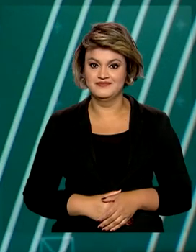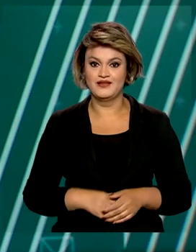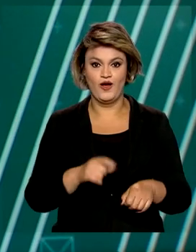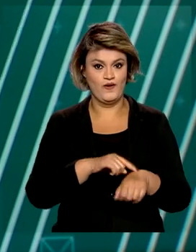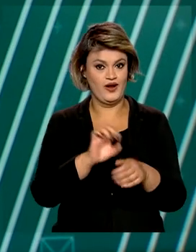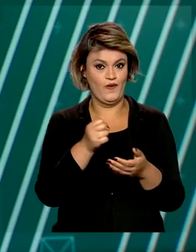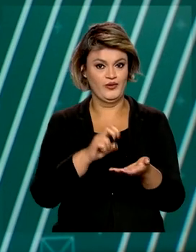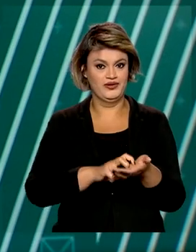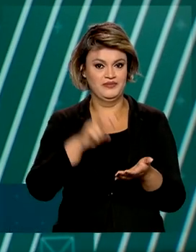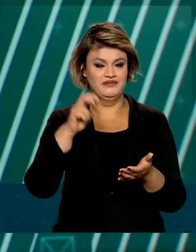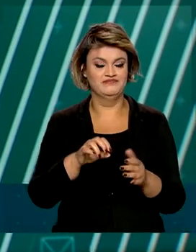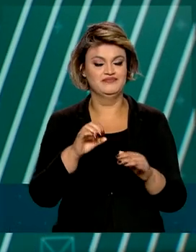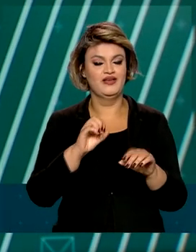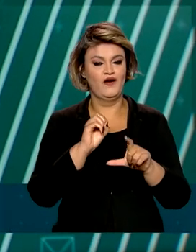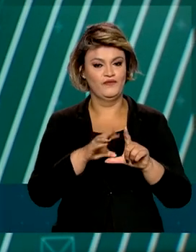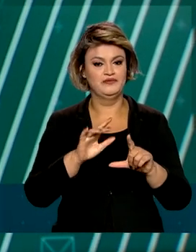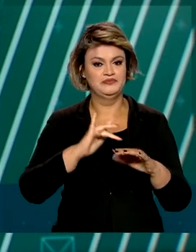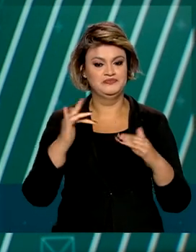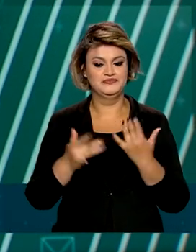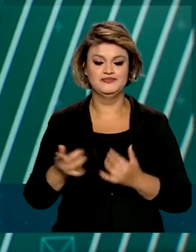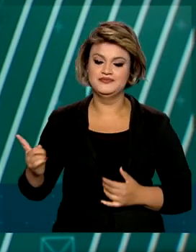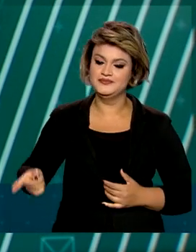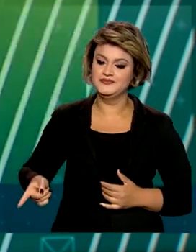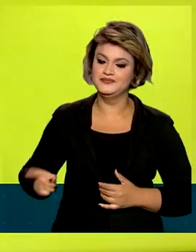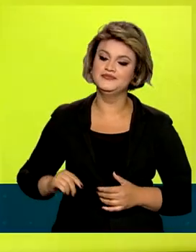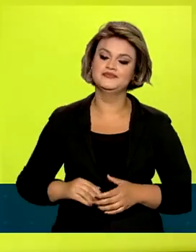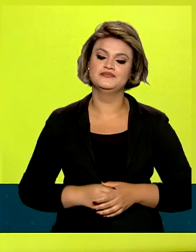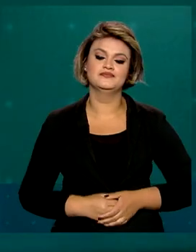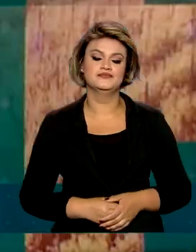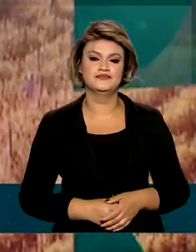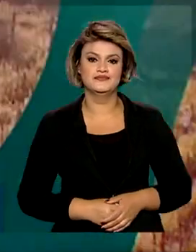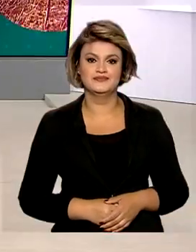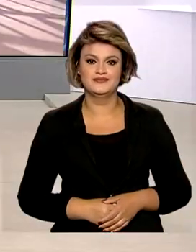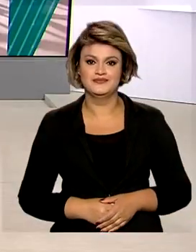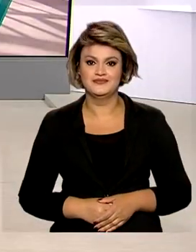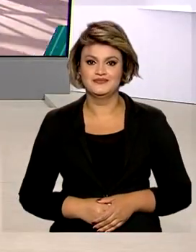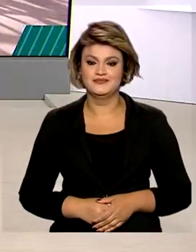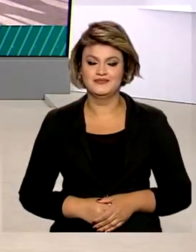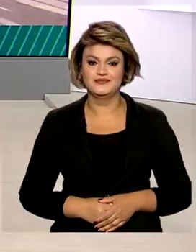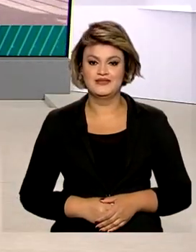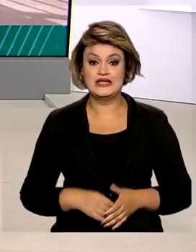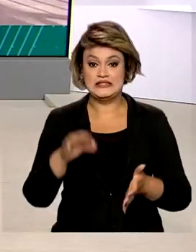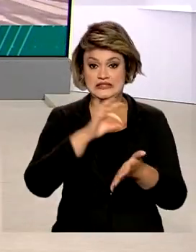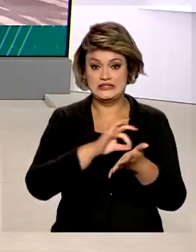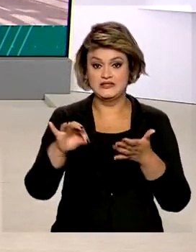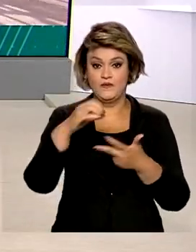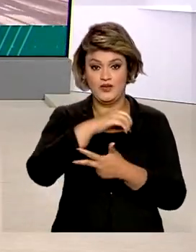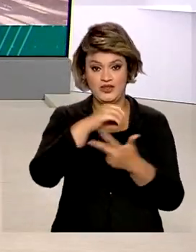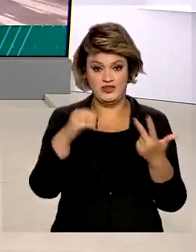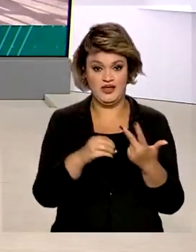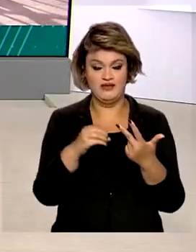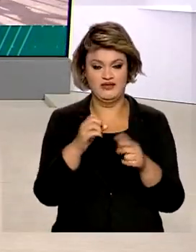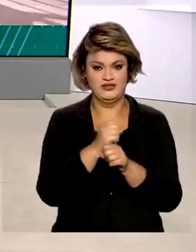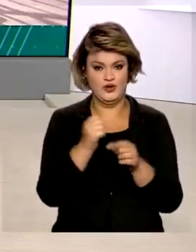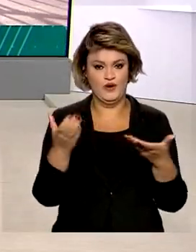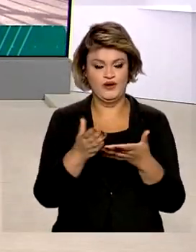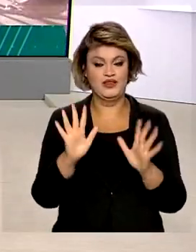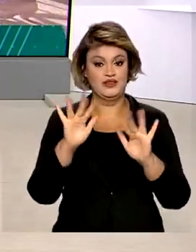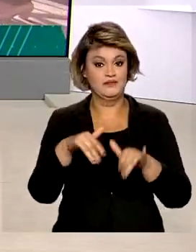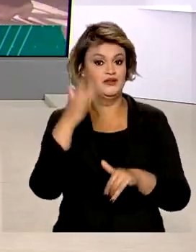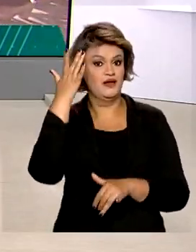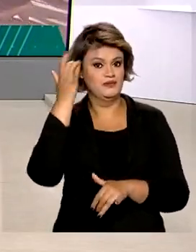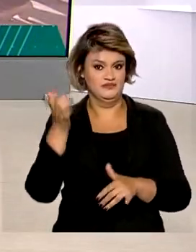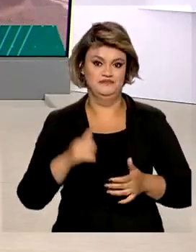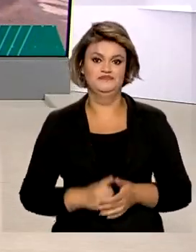8 horas da manhã, estamos ao vivo também pelas redes sociais. As inscrições para o Enem deste ano terminam